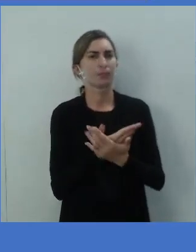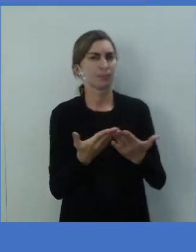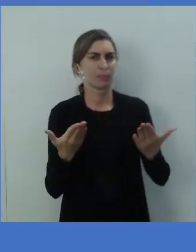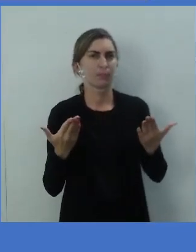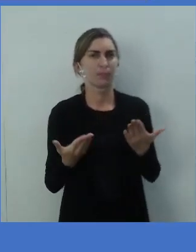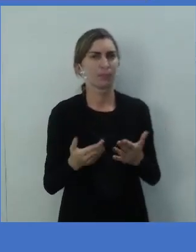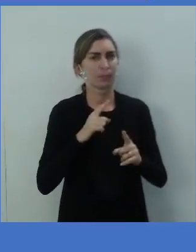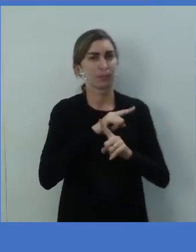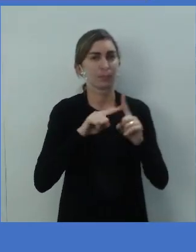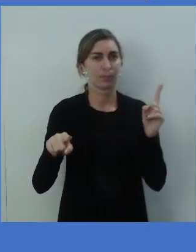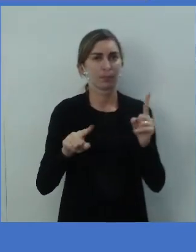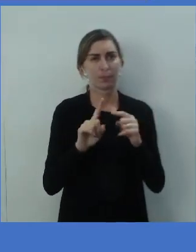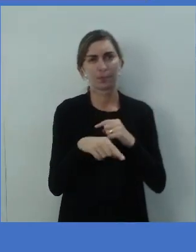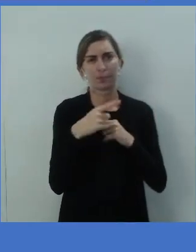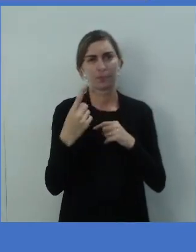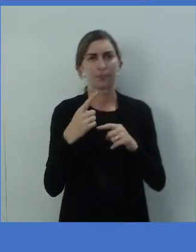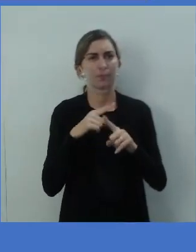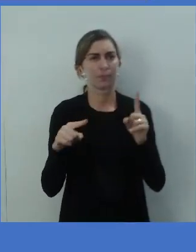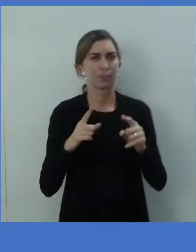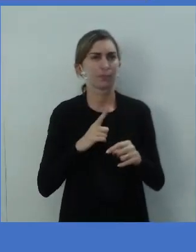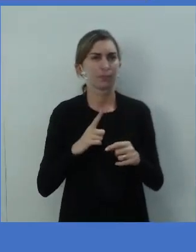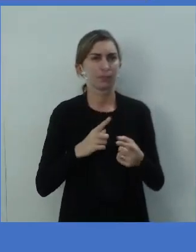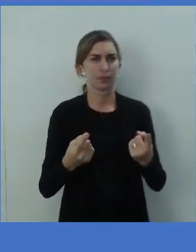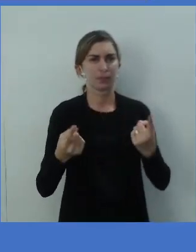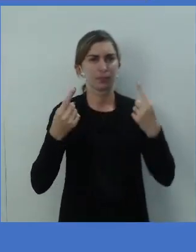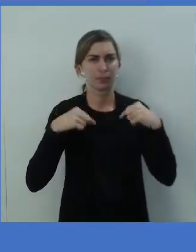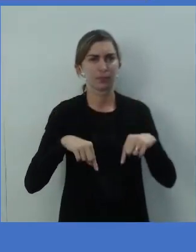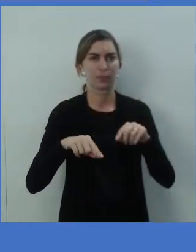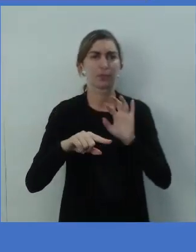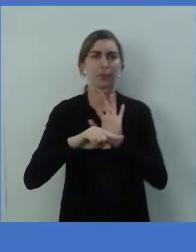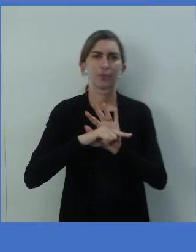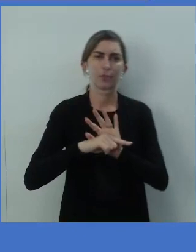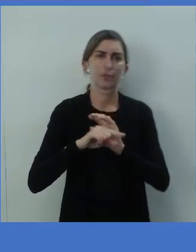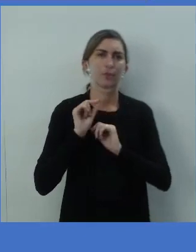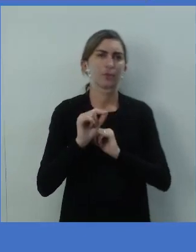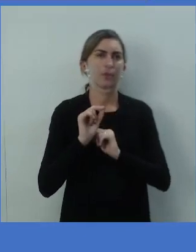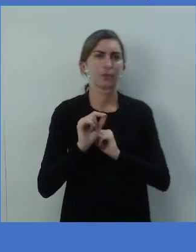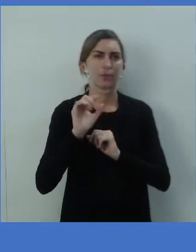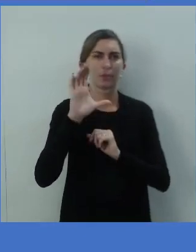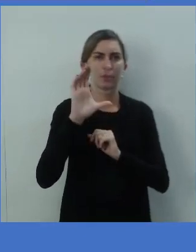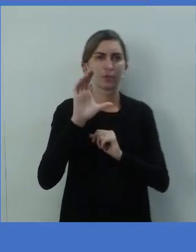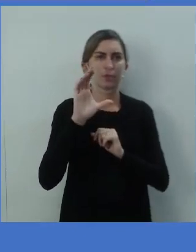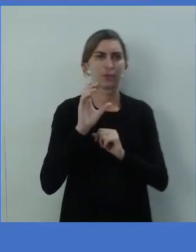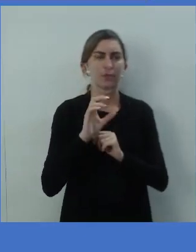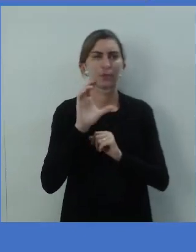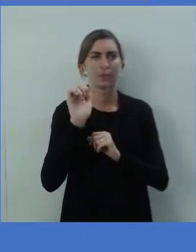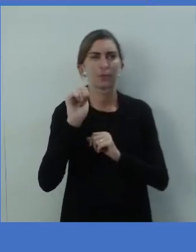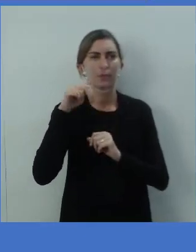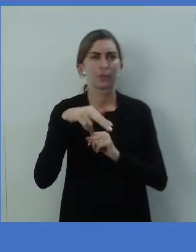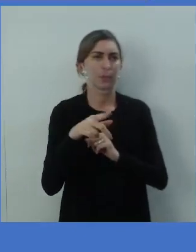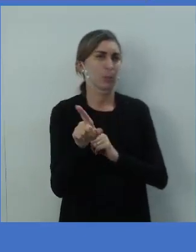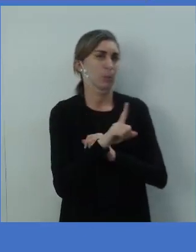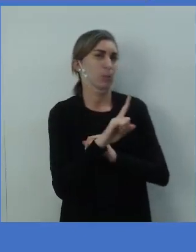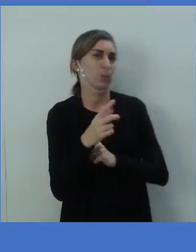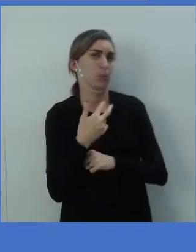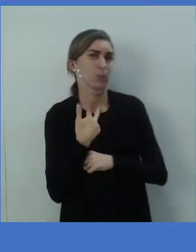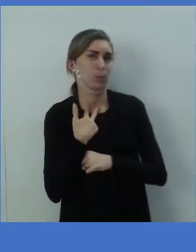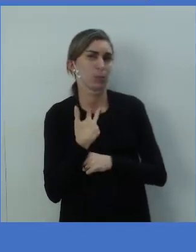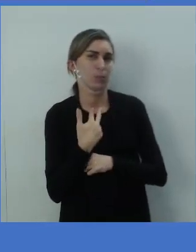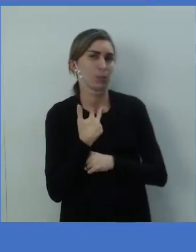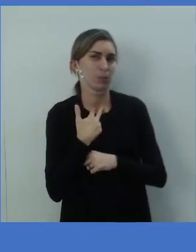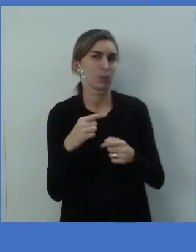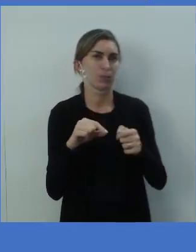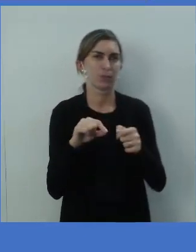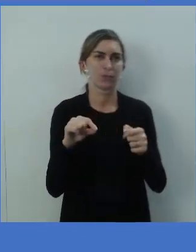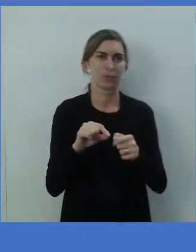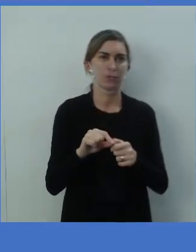proibição. Aí, a gente tem abaixo a forma negativa, que vai ser o Can't, ou não pode, não pode fazer.